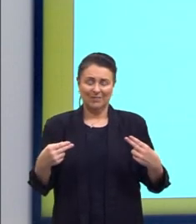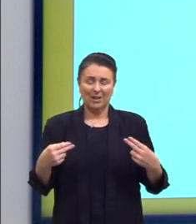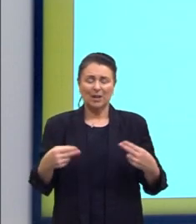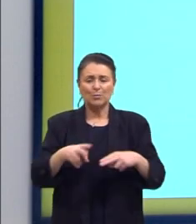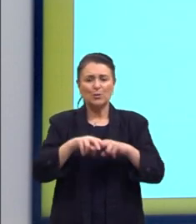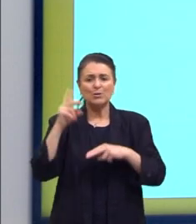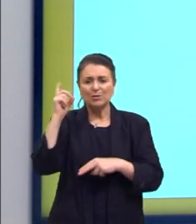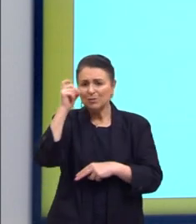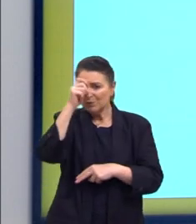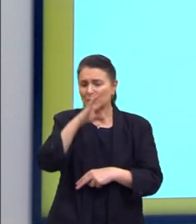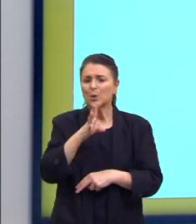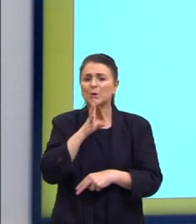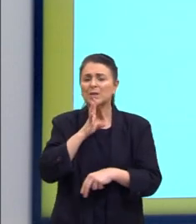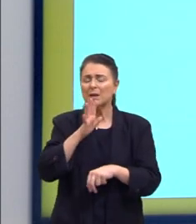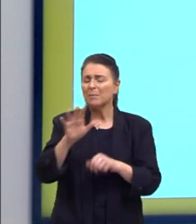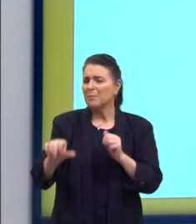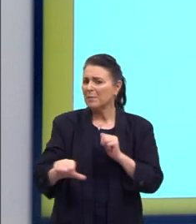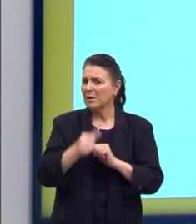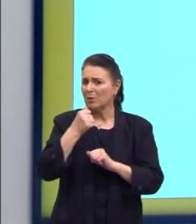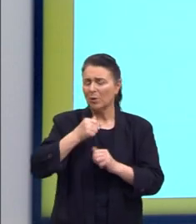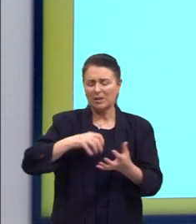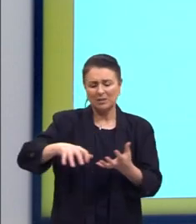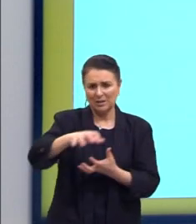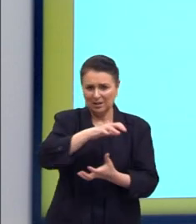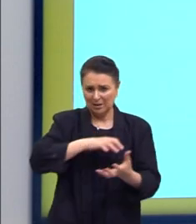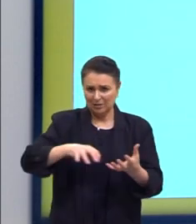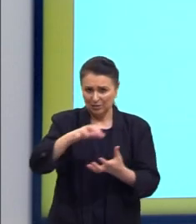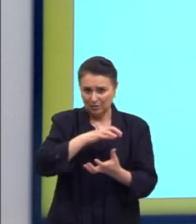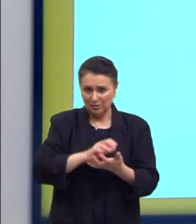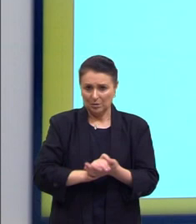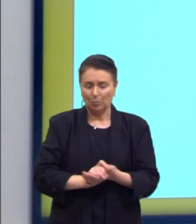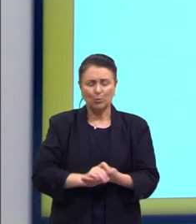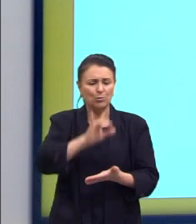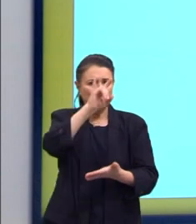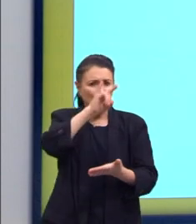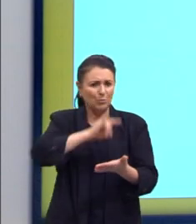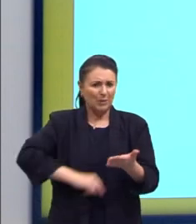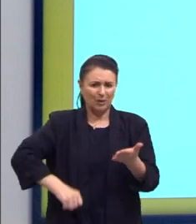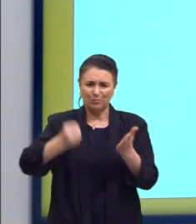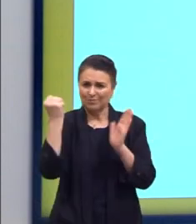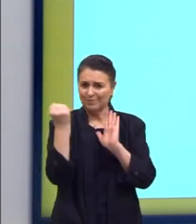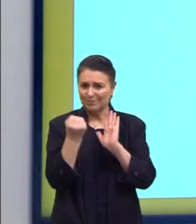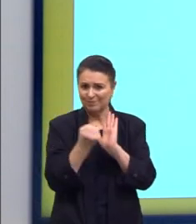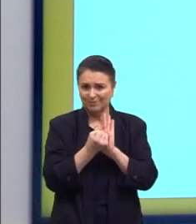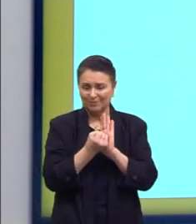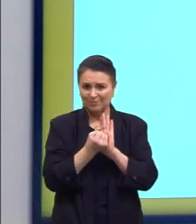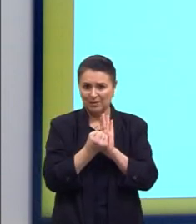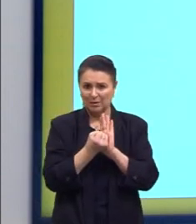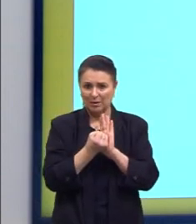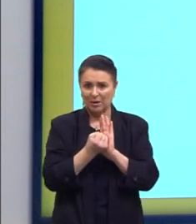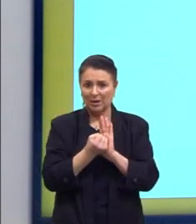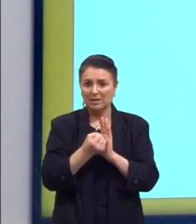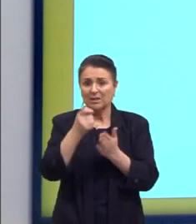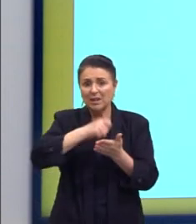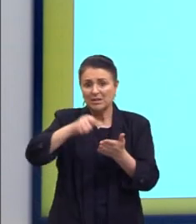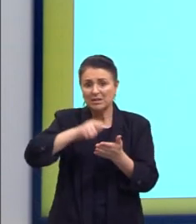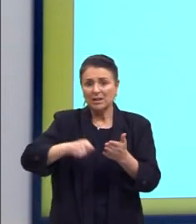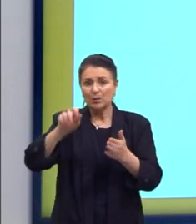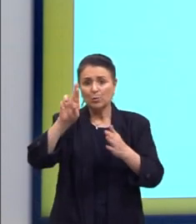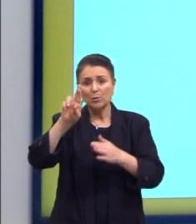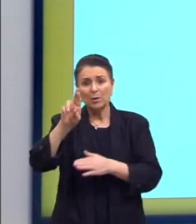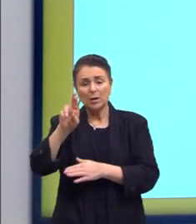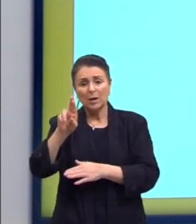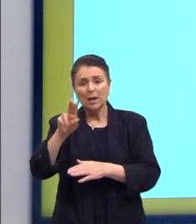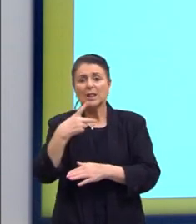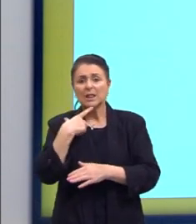muito conhecer melhor essa Revolução, é que grande parte dos documentos, das fontes, estão em Russo, e estão lá na Rússia.